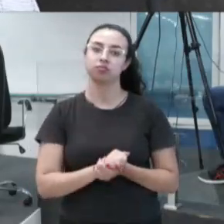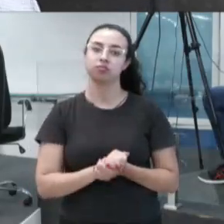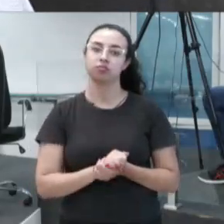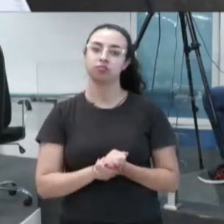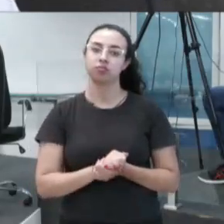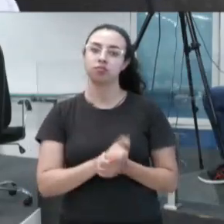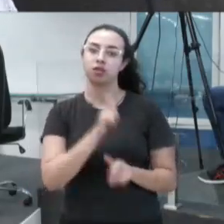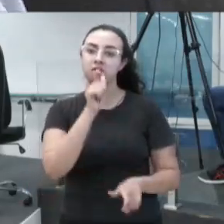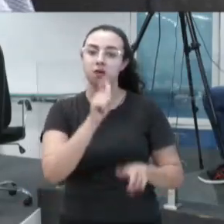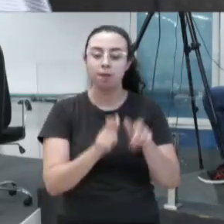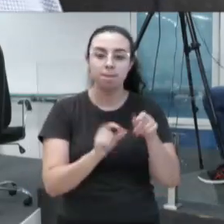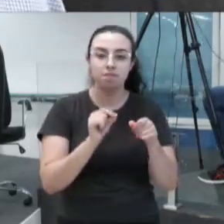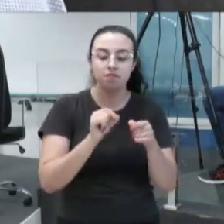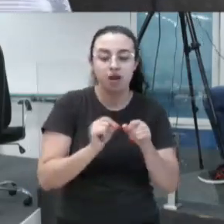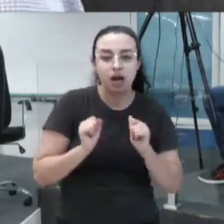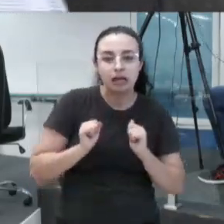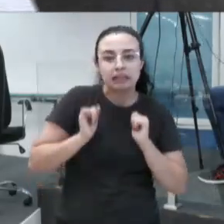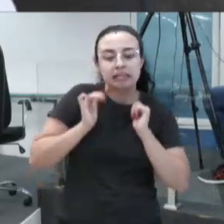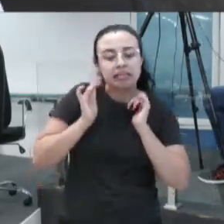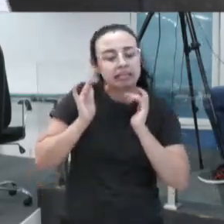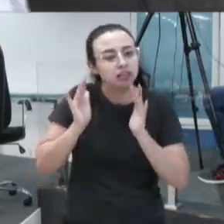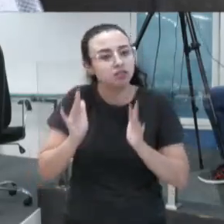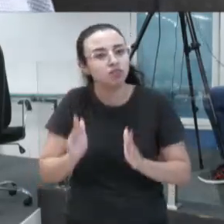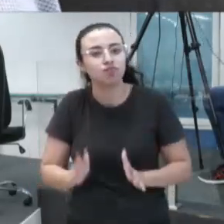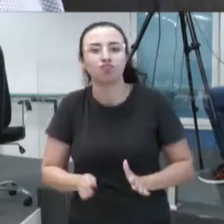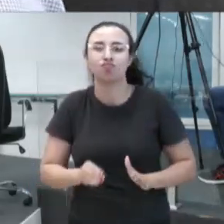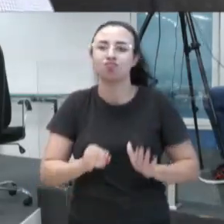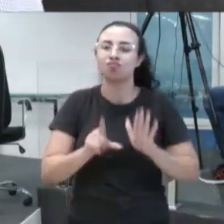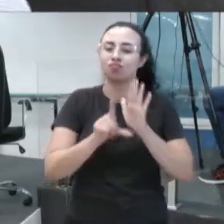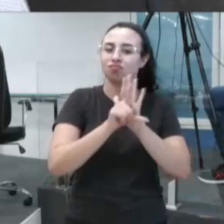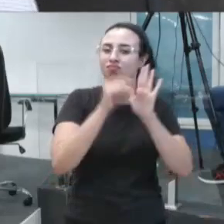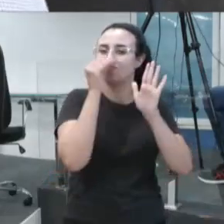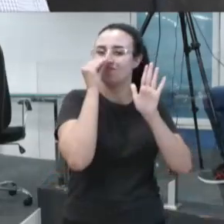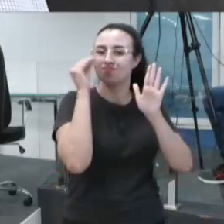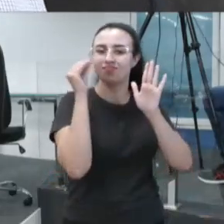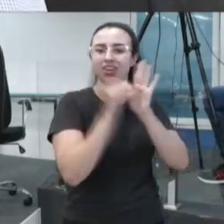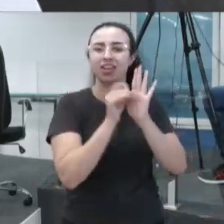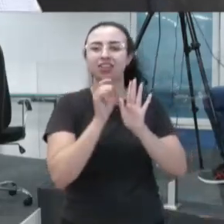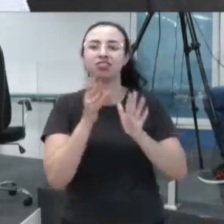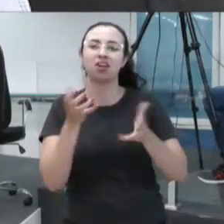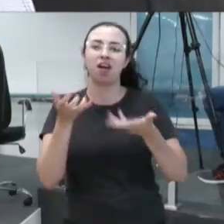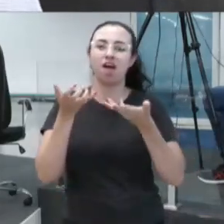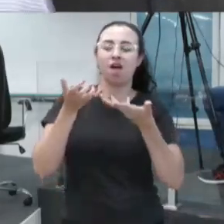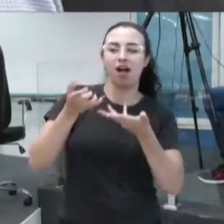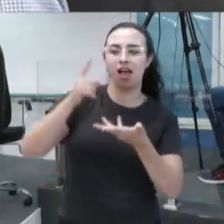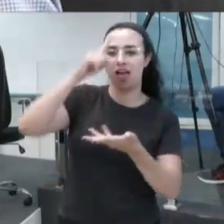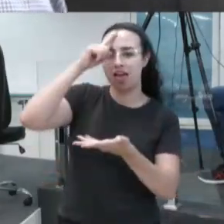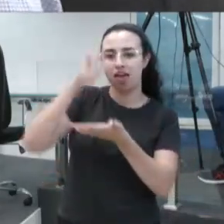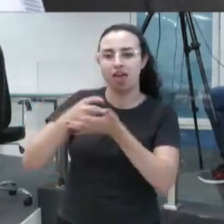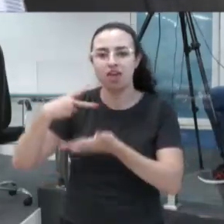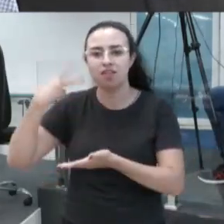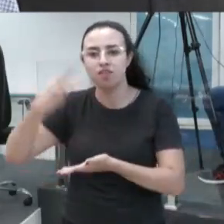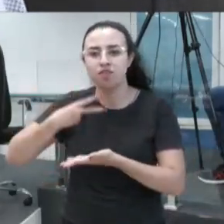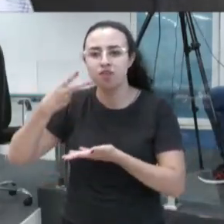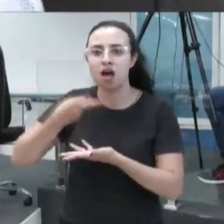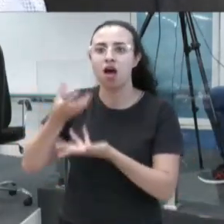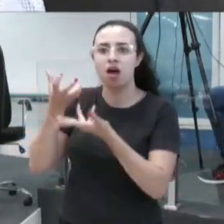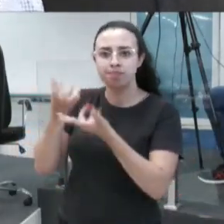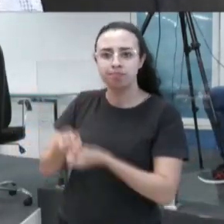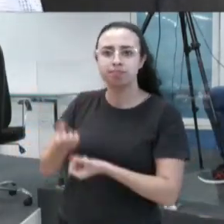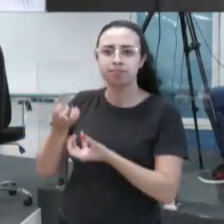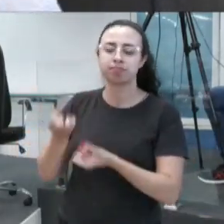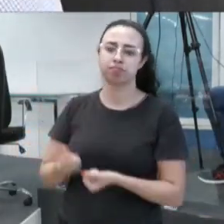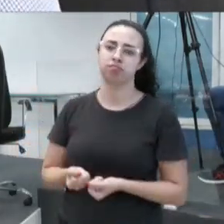totalmente imorais, ilegais, tripudiando em cima aqui de decisões de vereadores, e até mesmo em coluio com o nosso município.